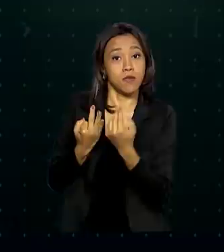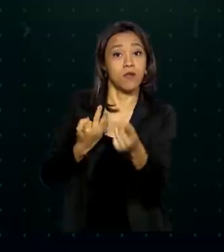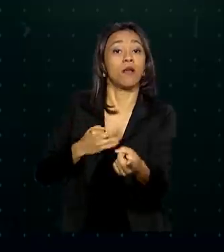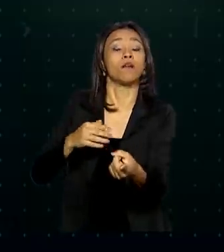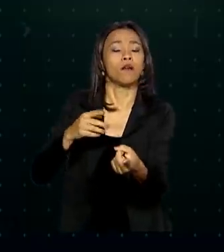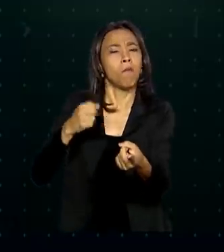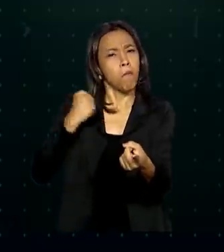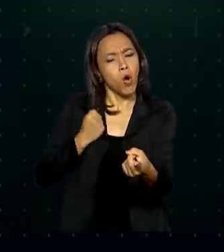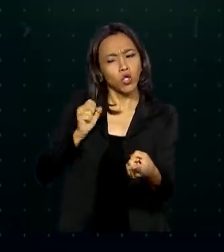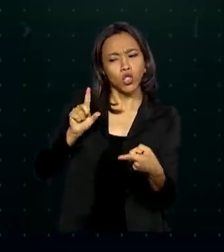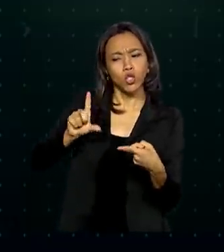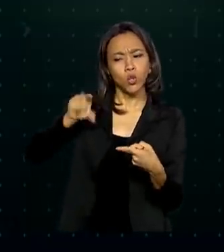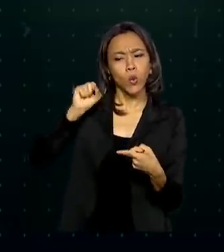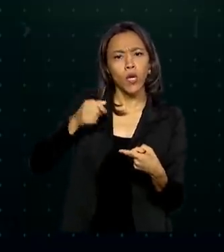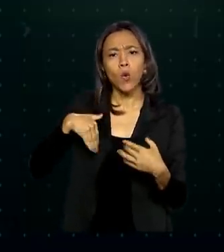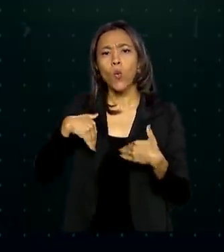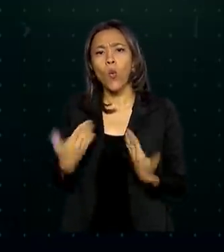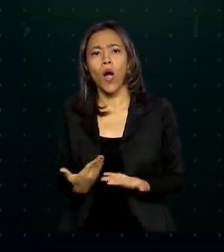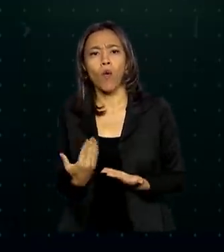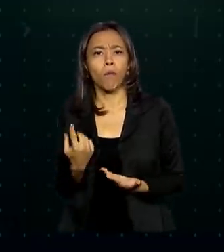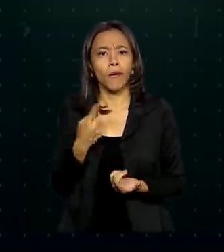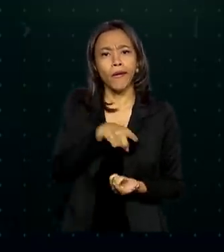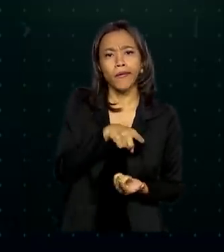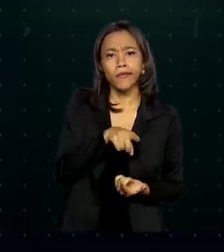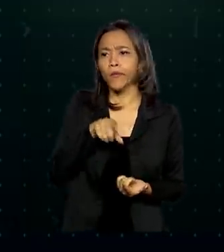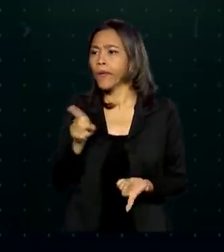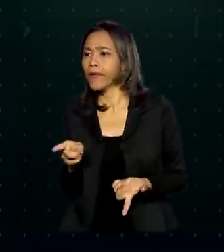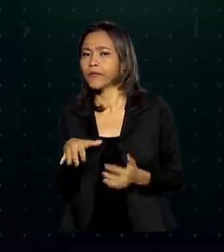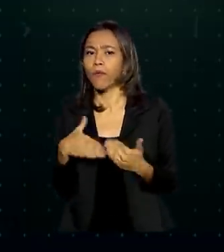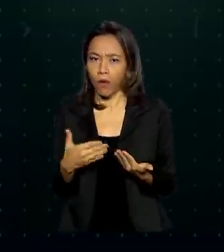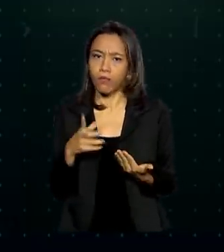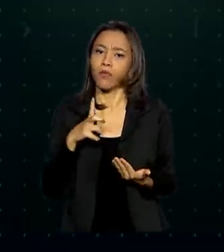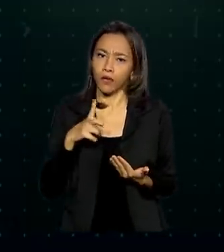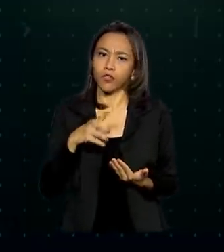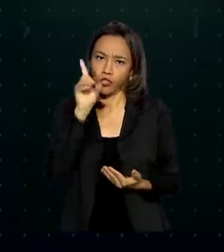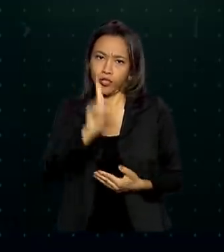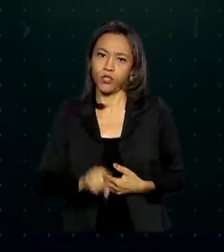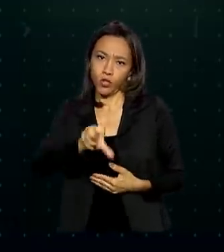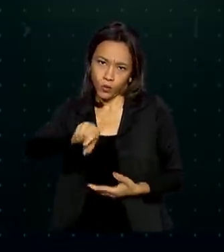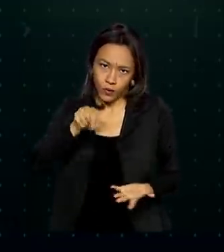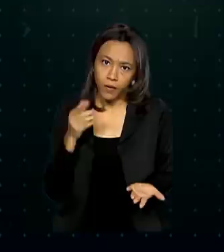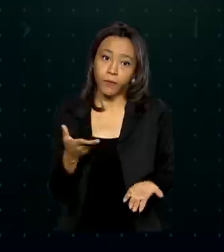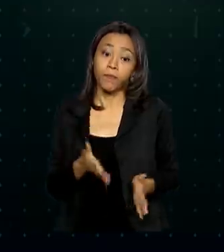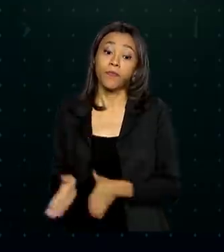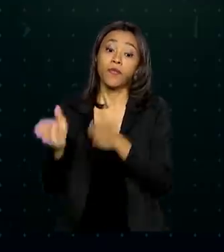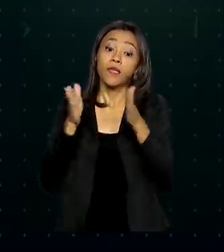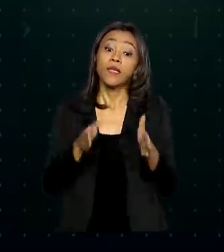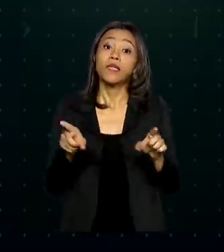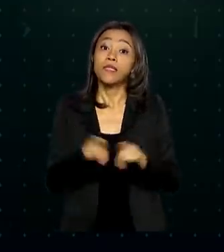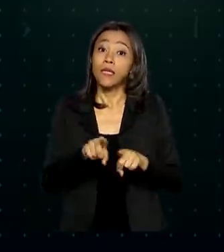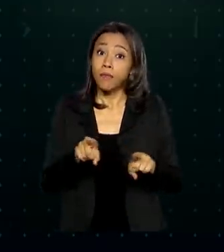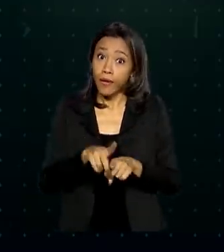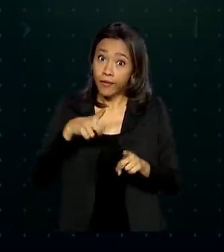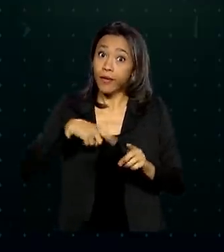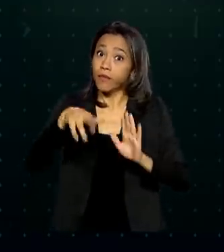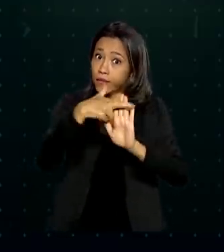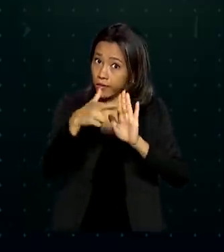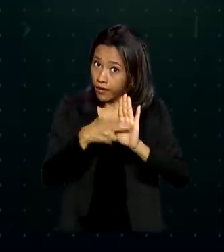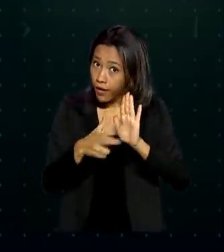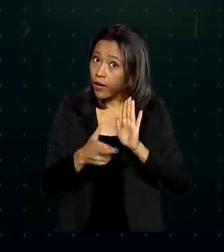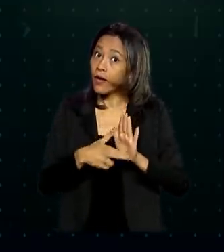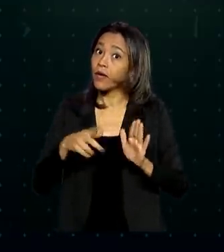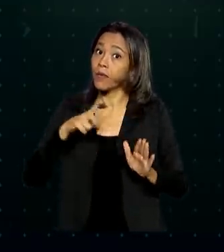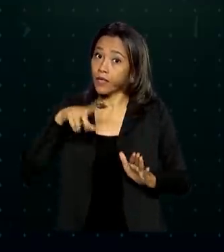poderão escolher qual benefício é mais vantajoso. E há algumas exigências para ter direito ao auxílio,